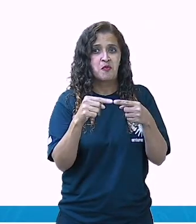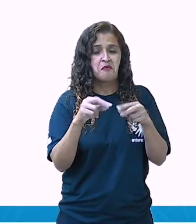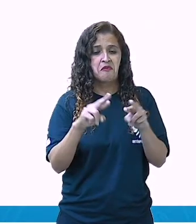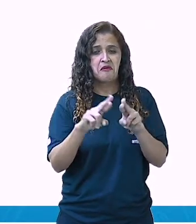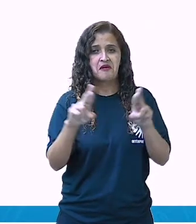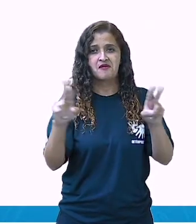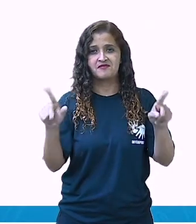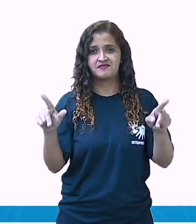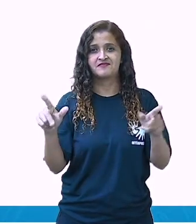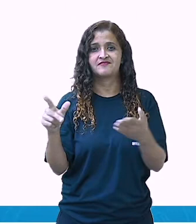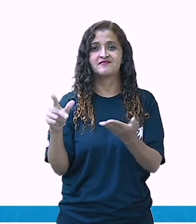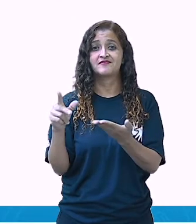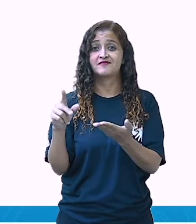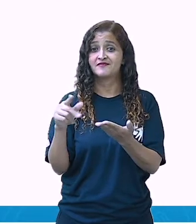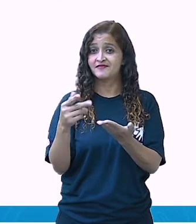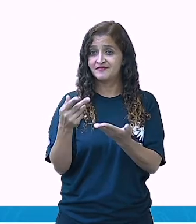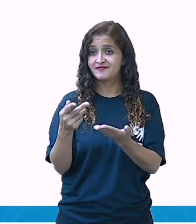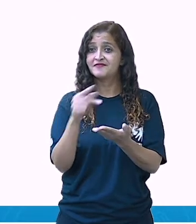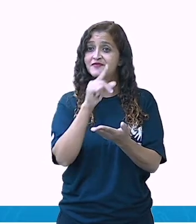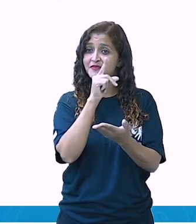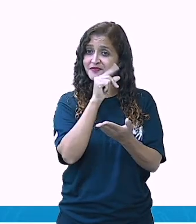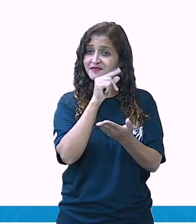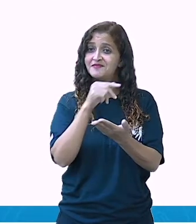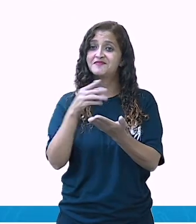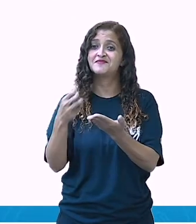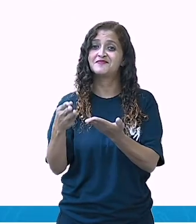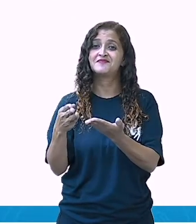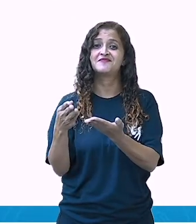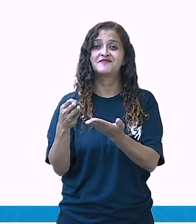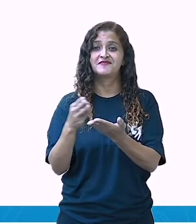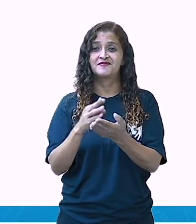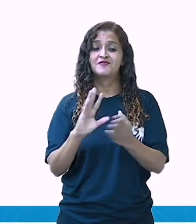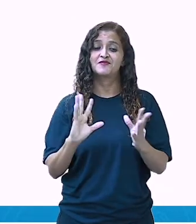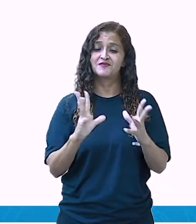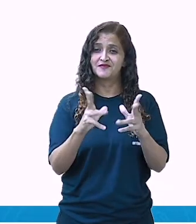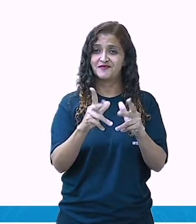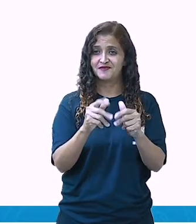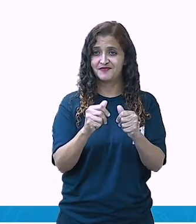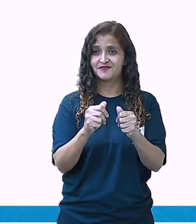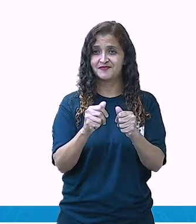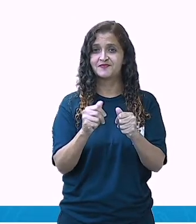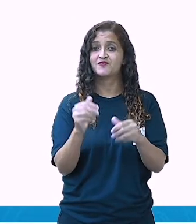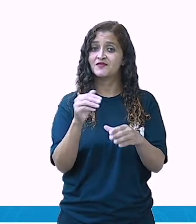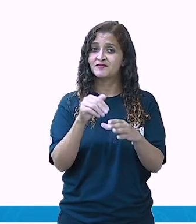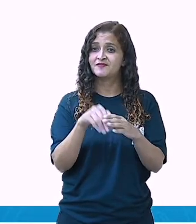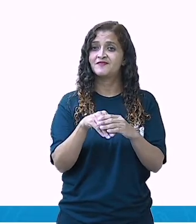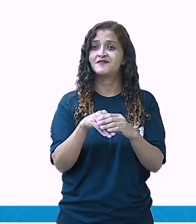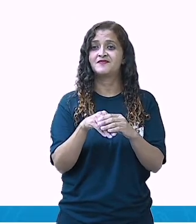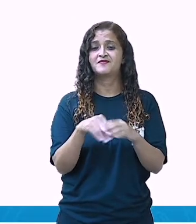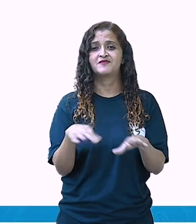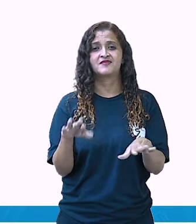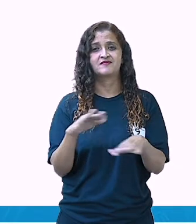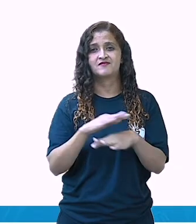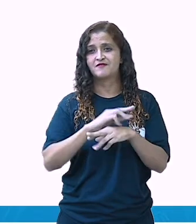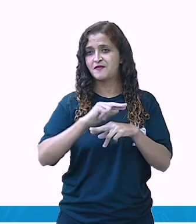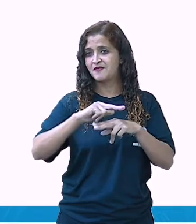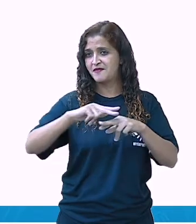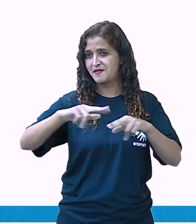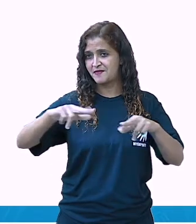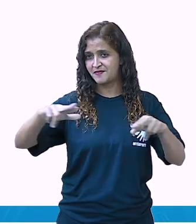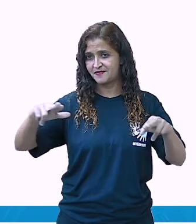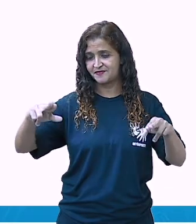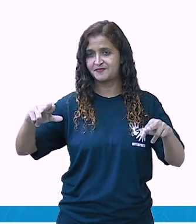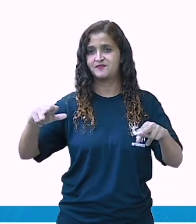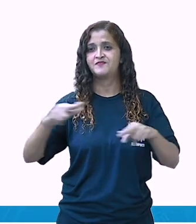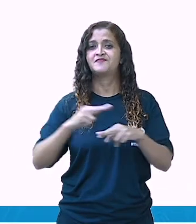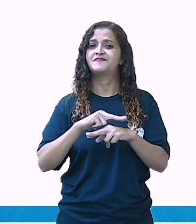lavadeira. Depois a gente tem o passarinho, que aí já entra todos, né? Pode ser um pardal, pode ser vários